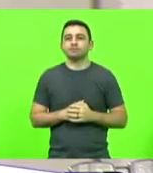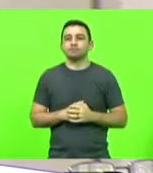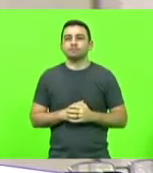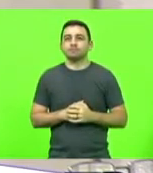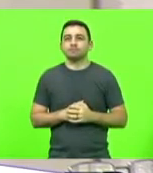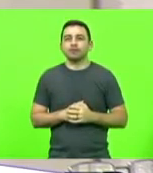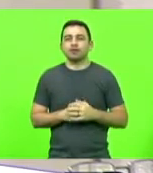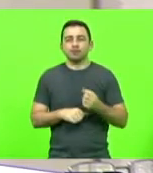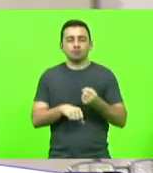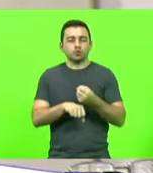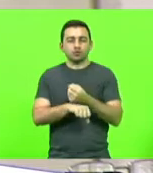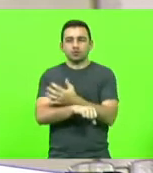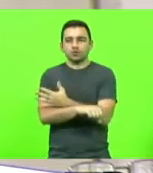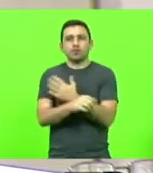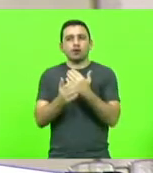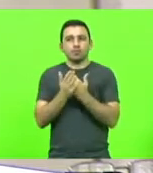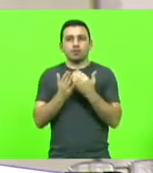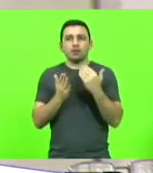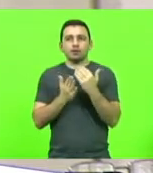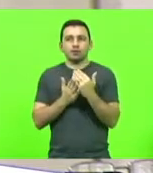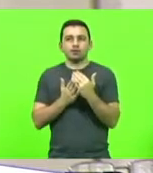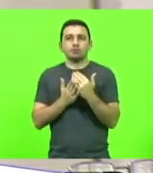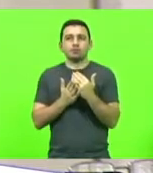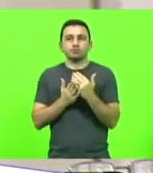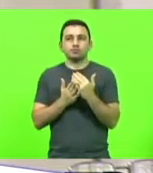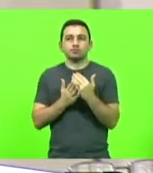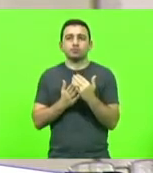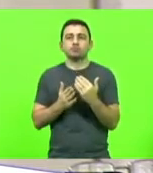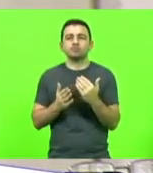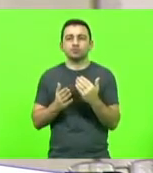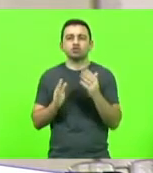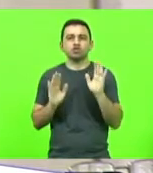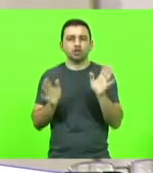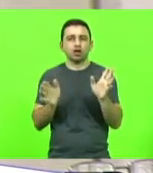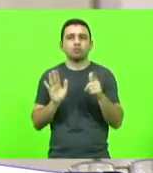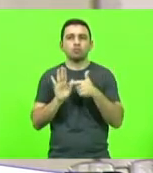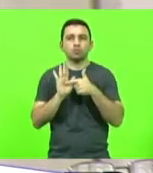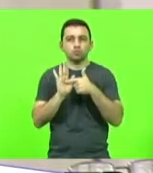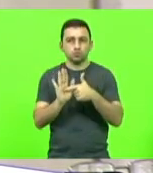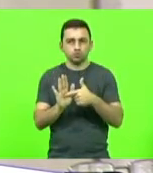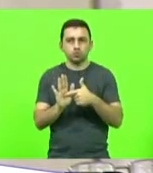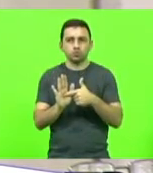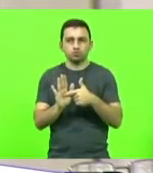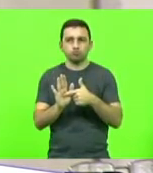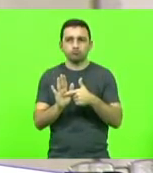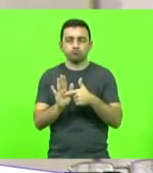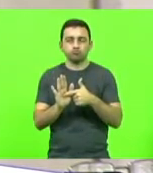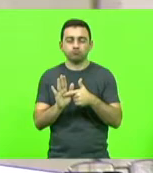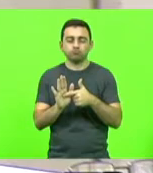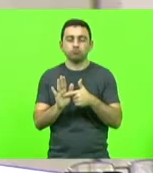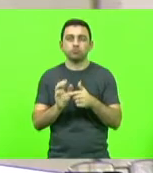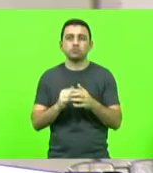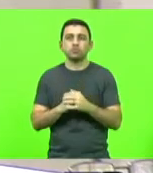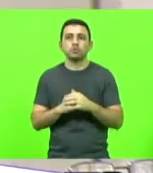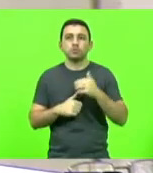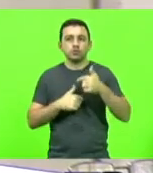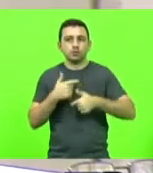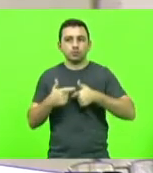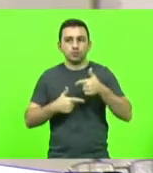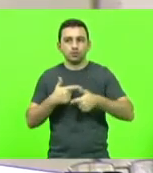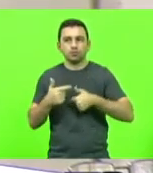é uma emoção muito grande. Já mostrou aqui, deputado, o trabalho como